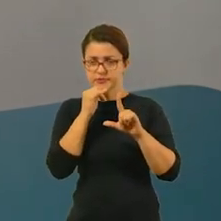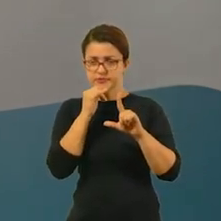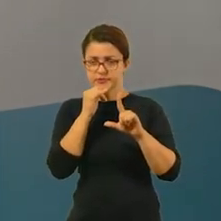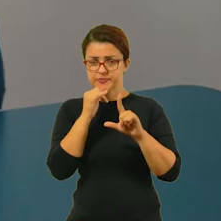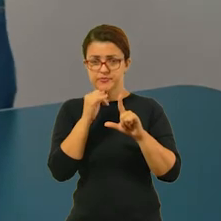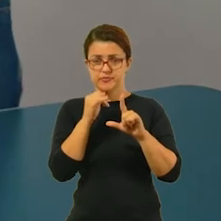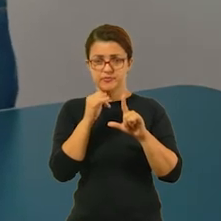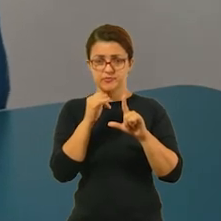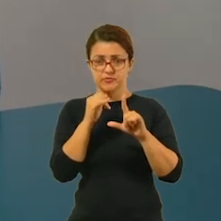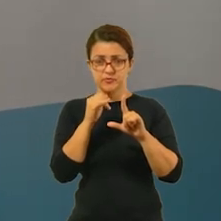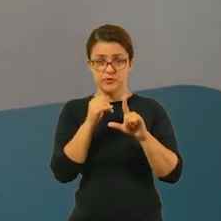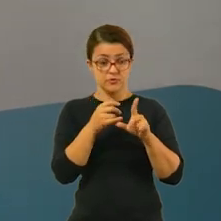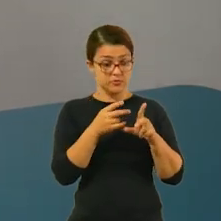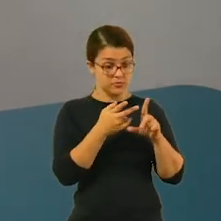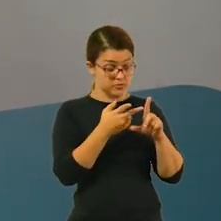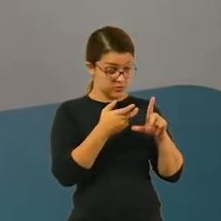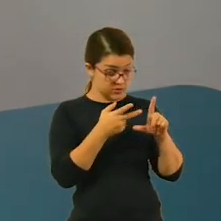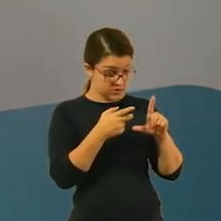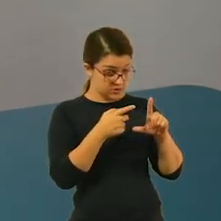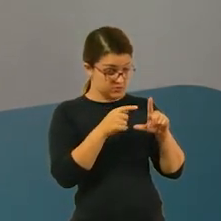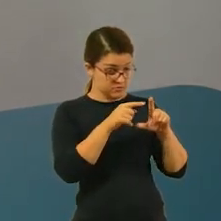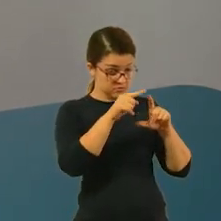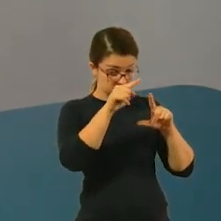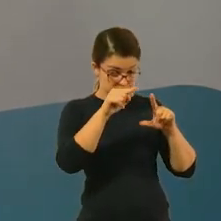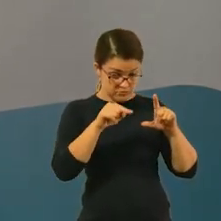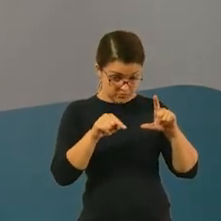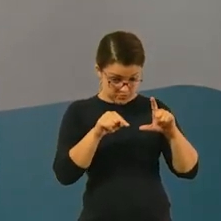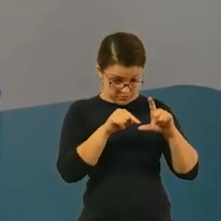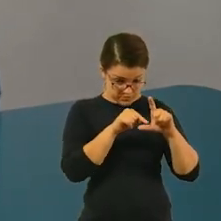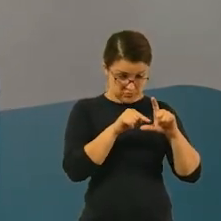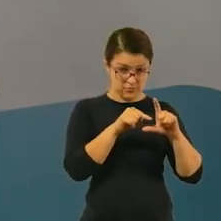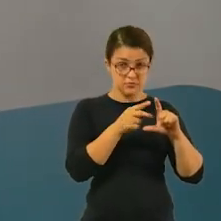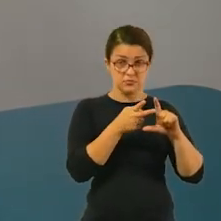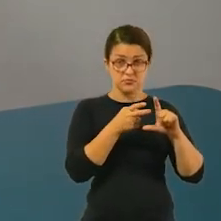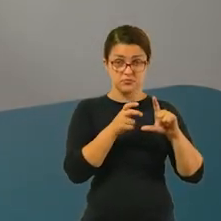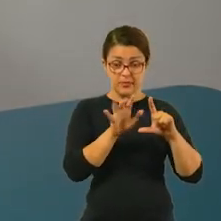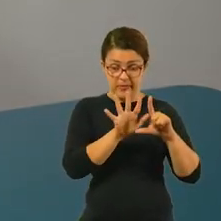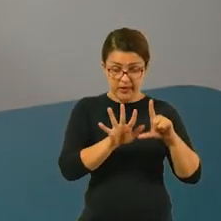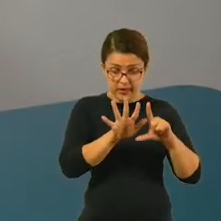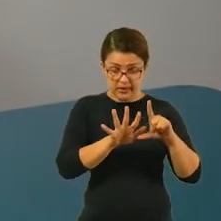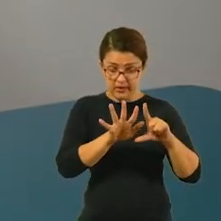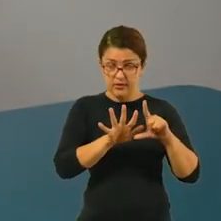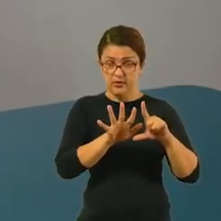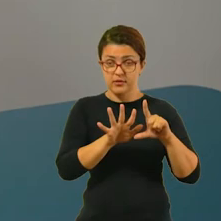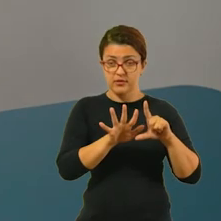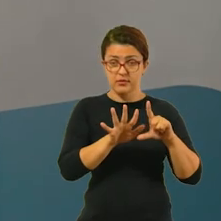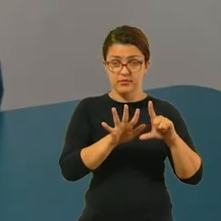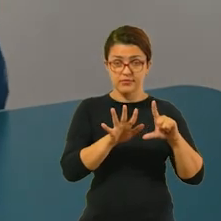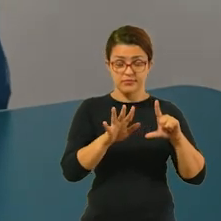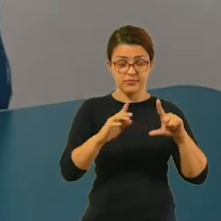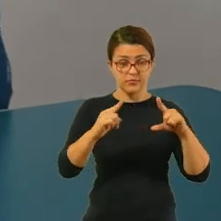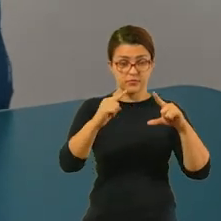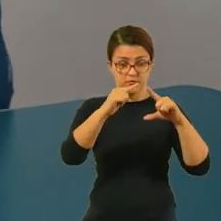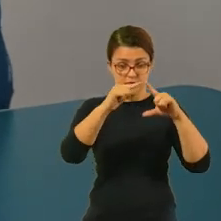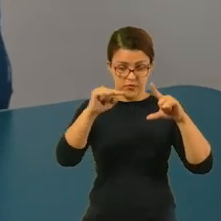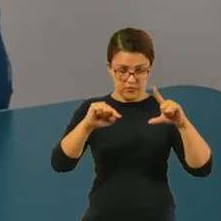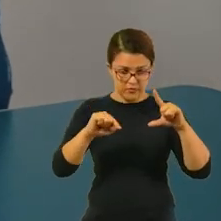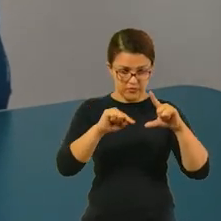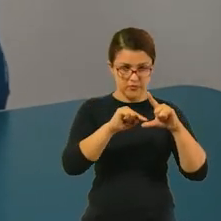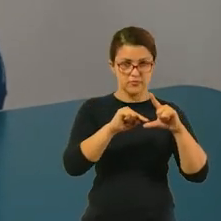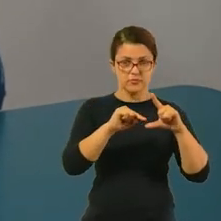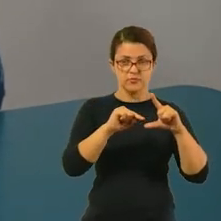a figura número 1, a gente percebe que é uma figura plana e os seus segmentos de retas são